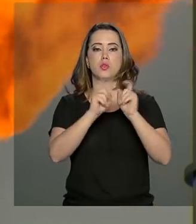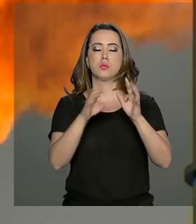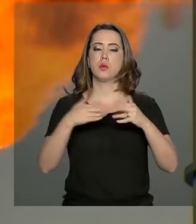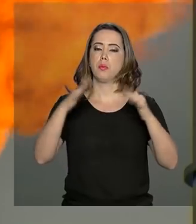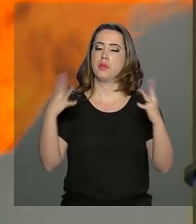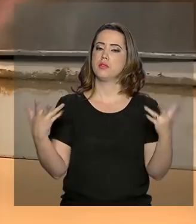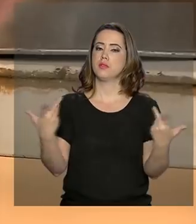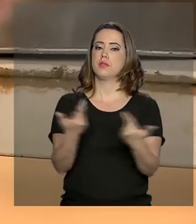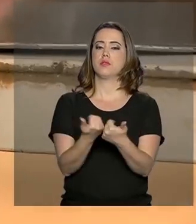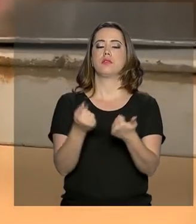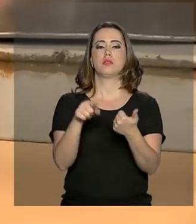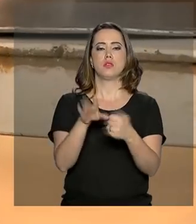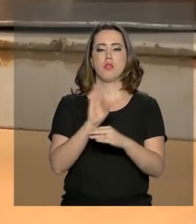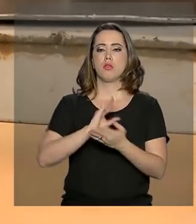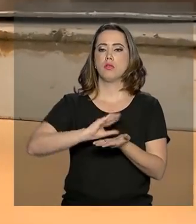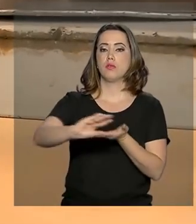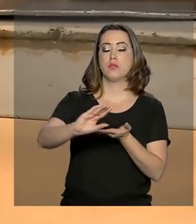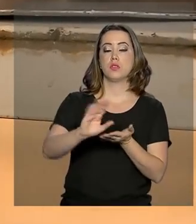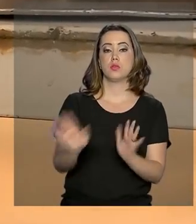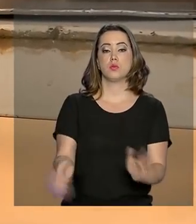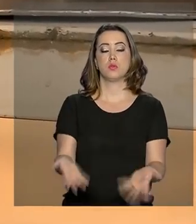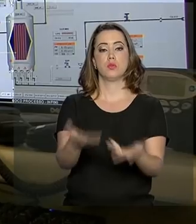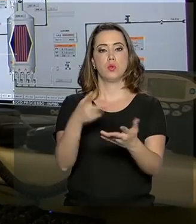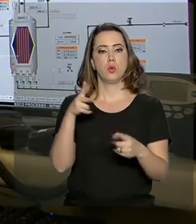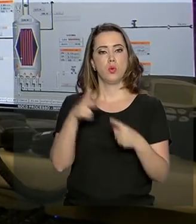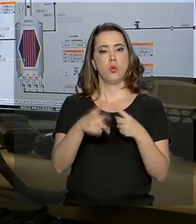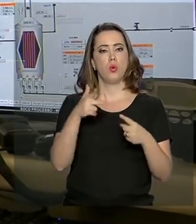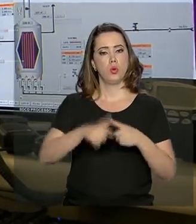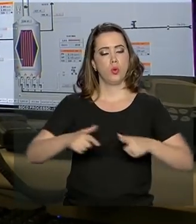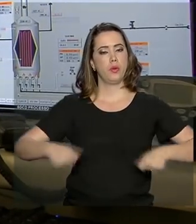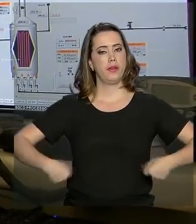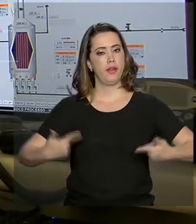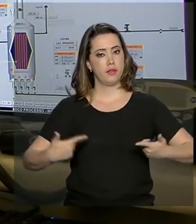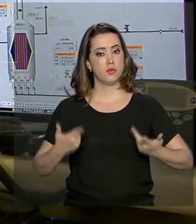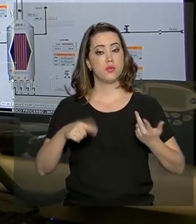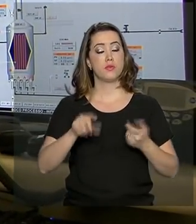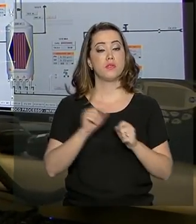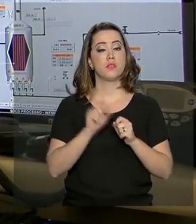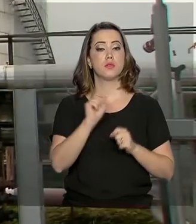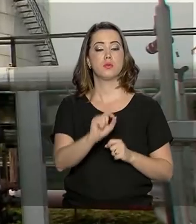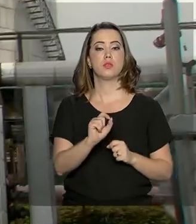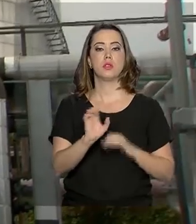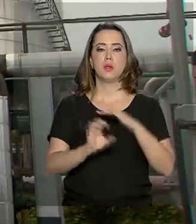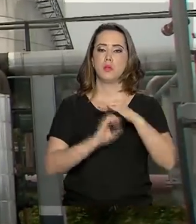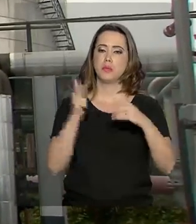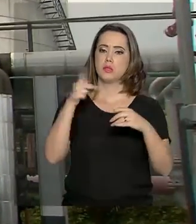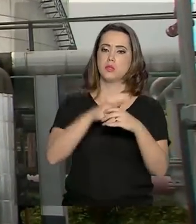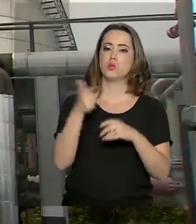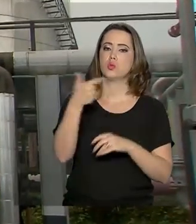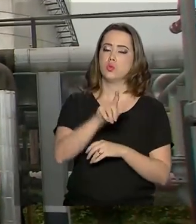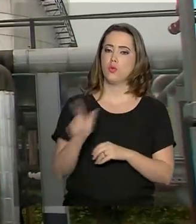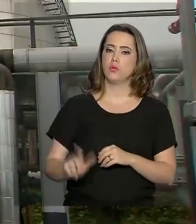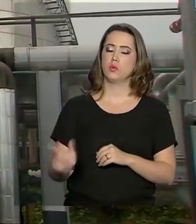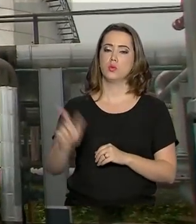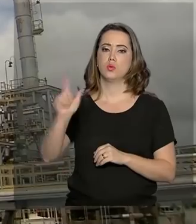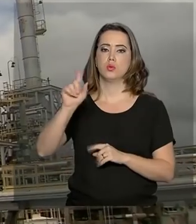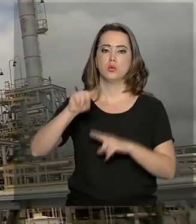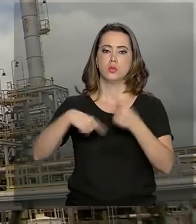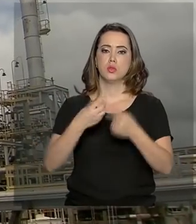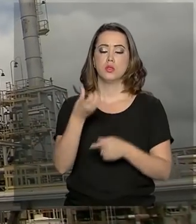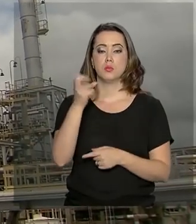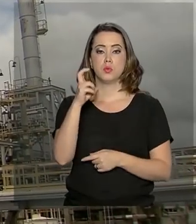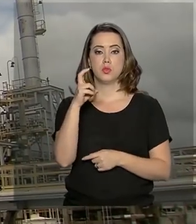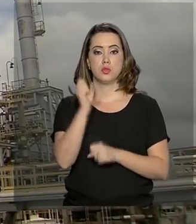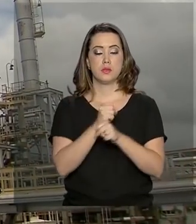mais eficiente, que investiu na produção e cortou despesas, fizeram com que a Petrobras voltasse a ter lucro depois de